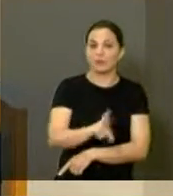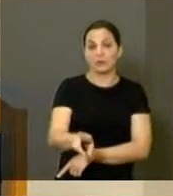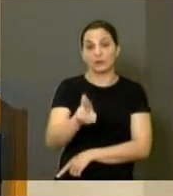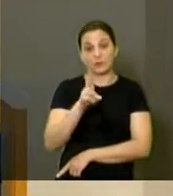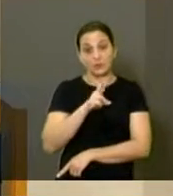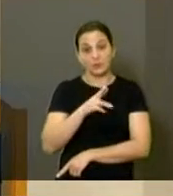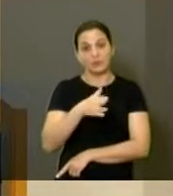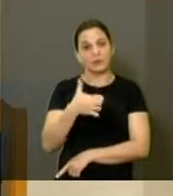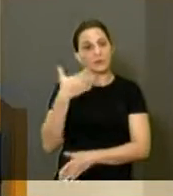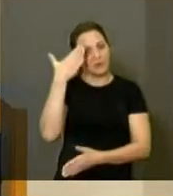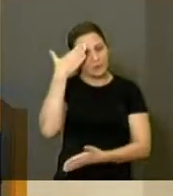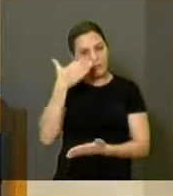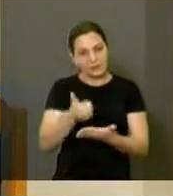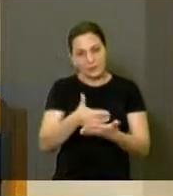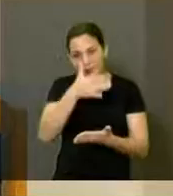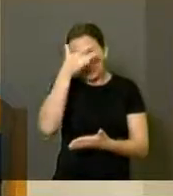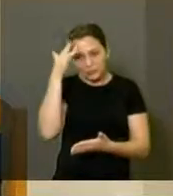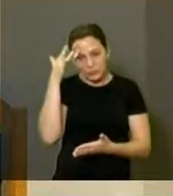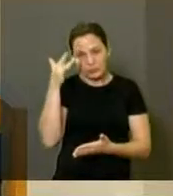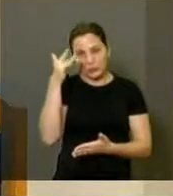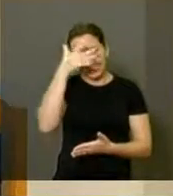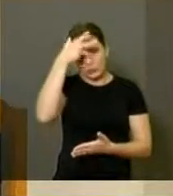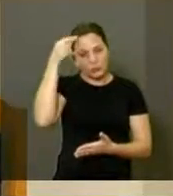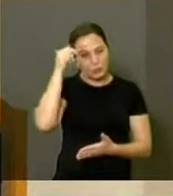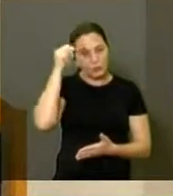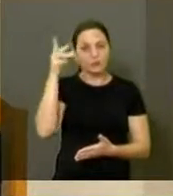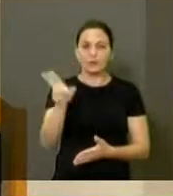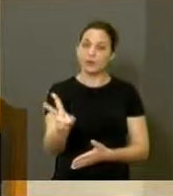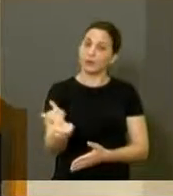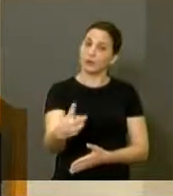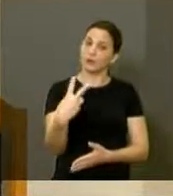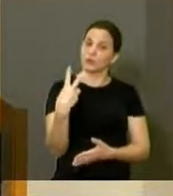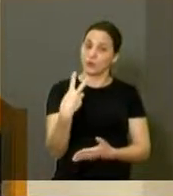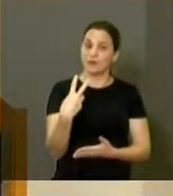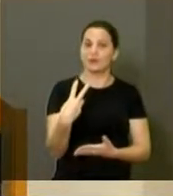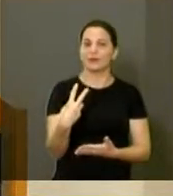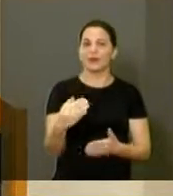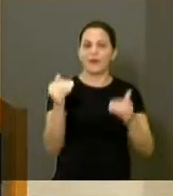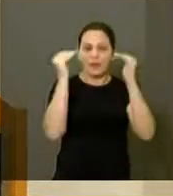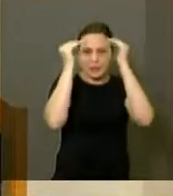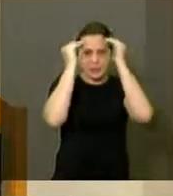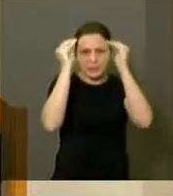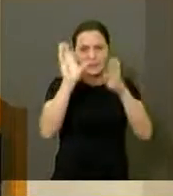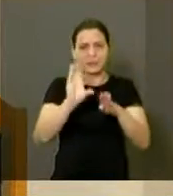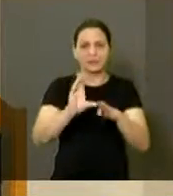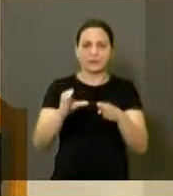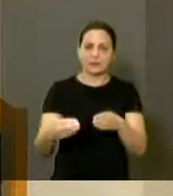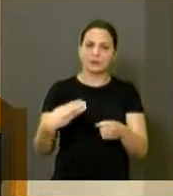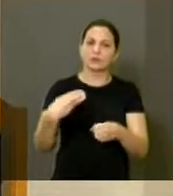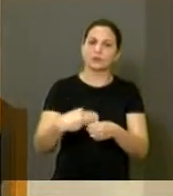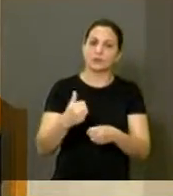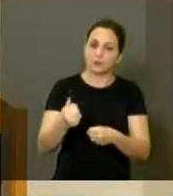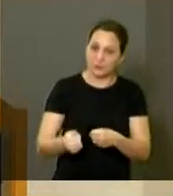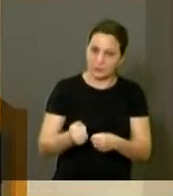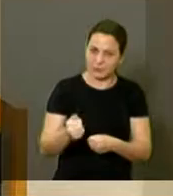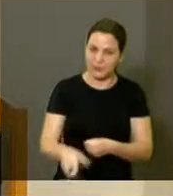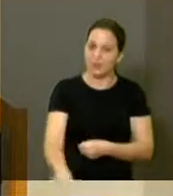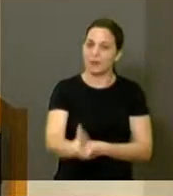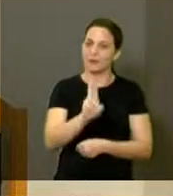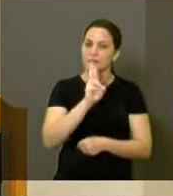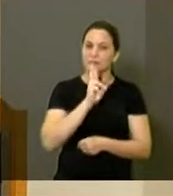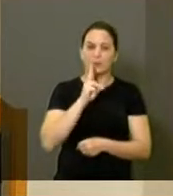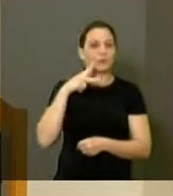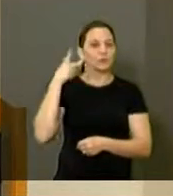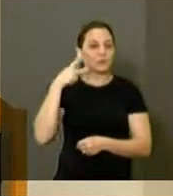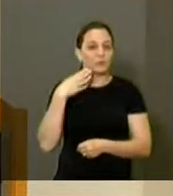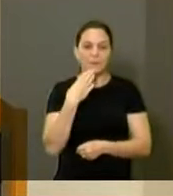alguém do executivo aí nos assistindo e eu peço, por favor, respeite a Câmara Municipal, responda ao requerimento dos